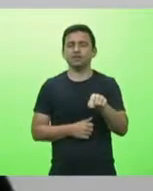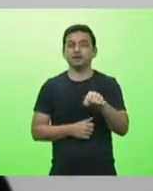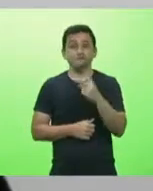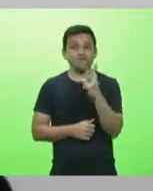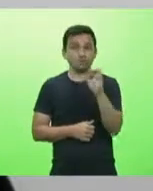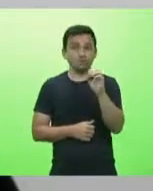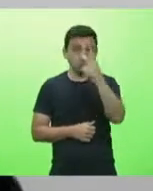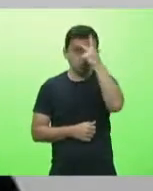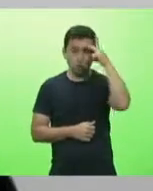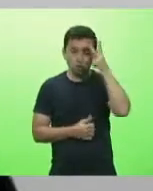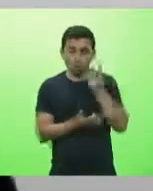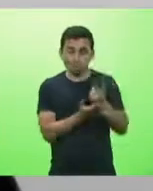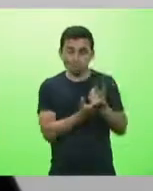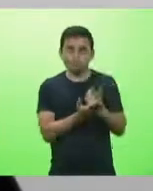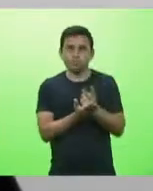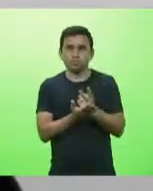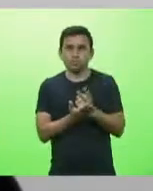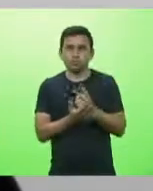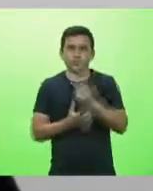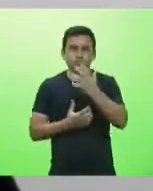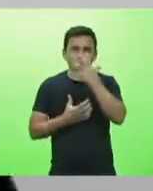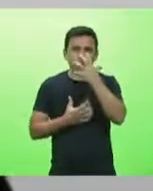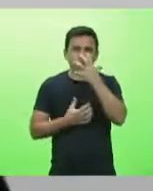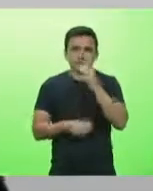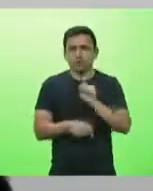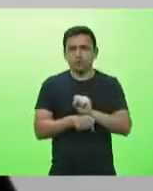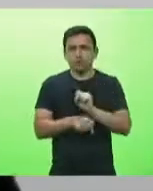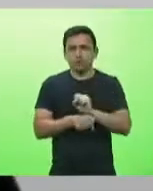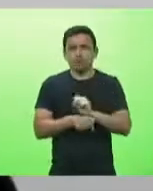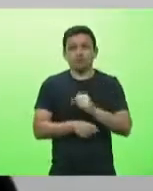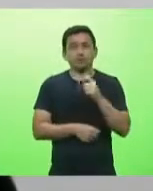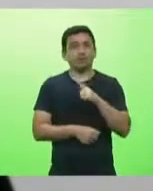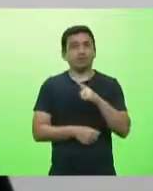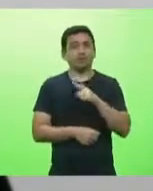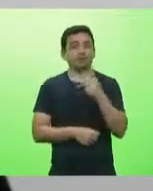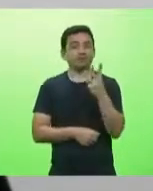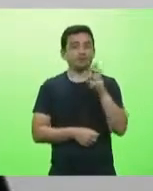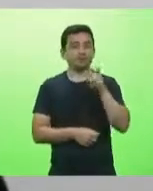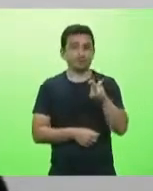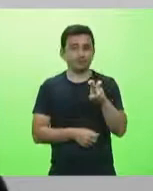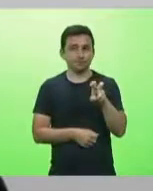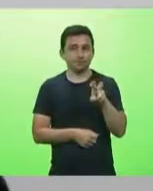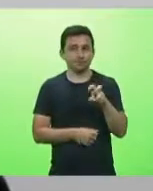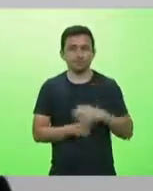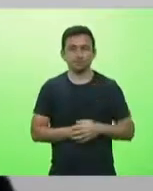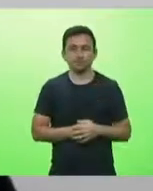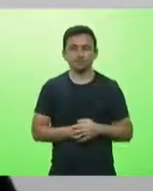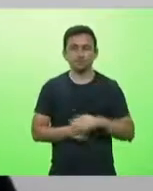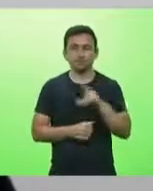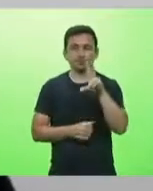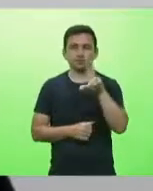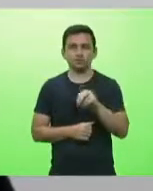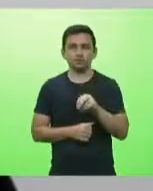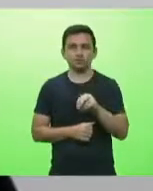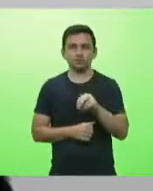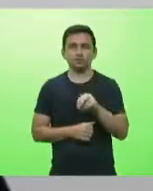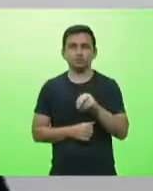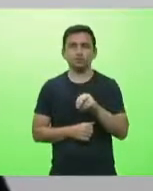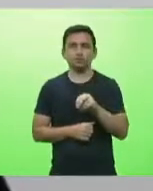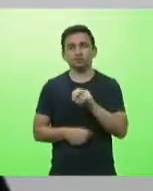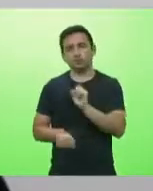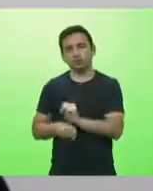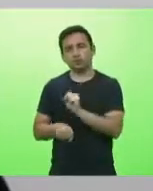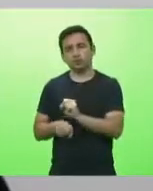aguardando na emergência está com 35 pacientes destes 20 entubados aguardando